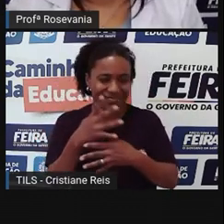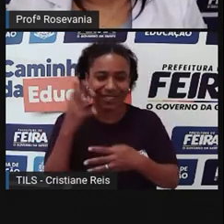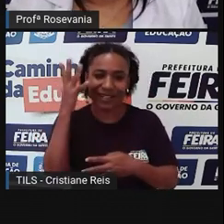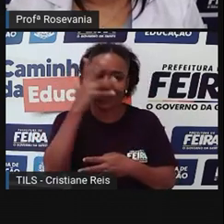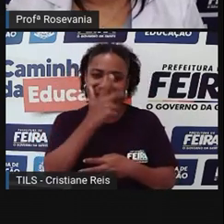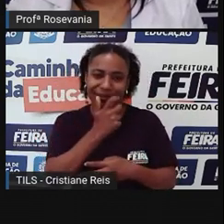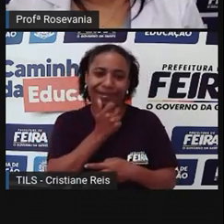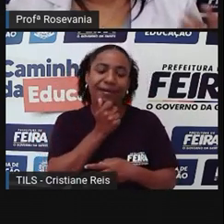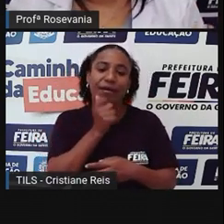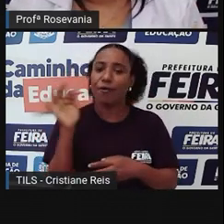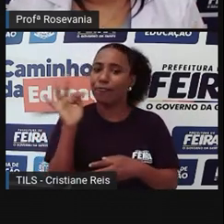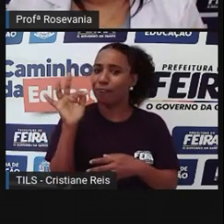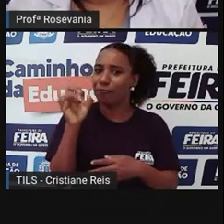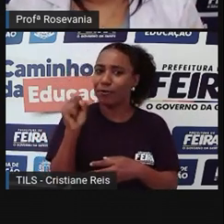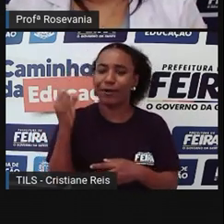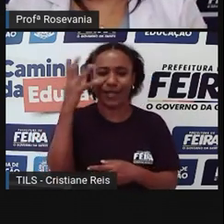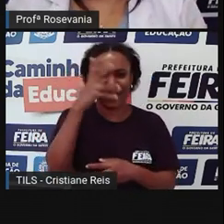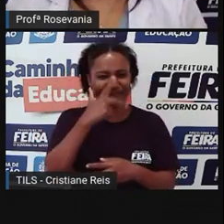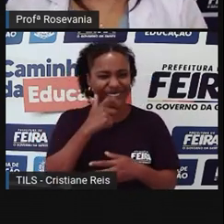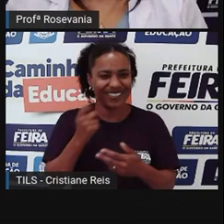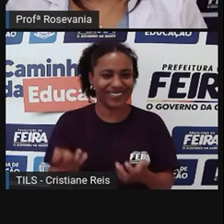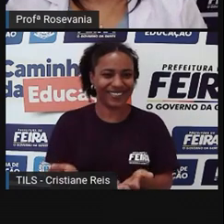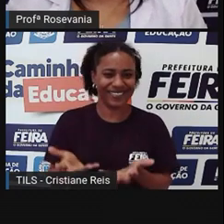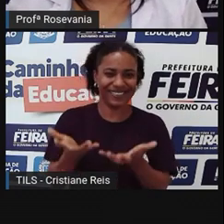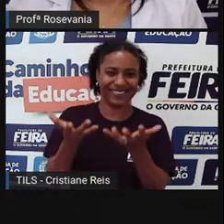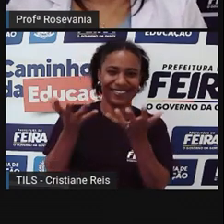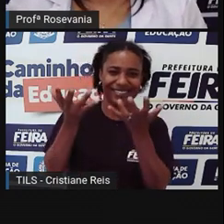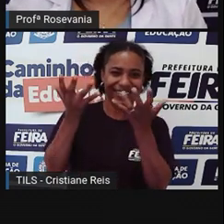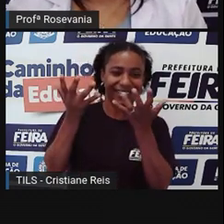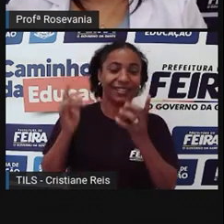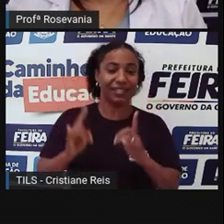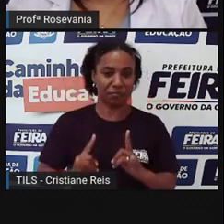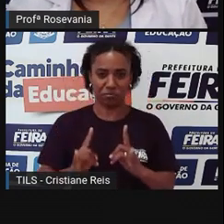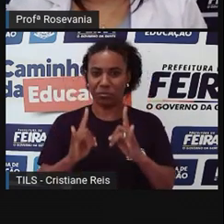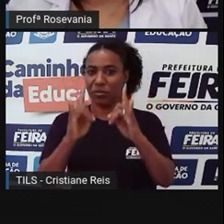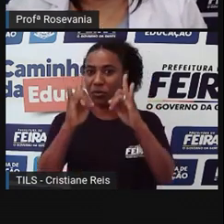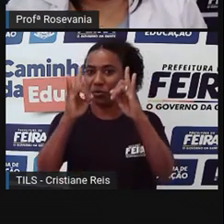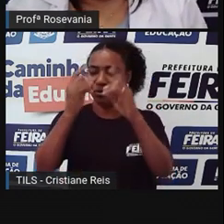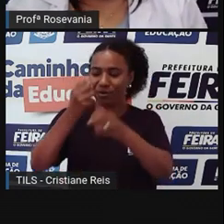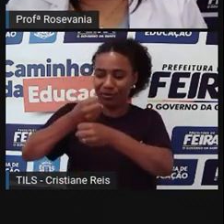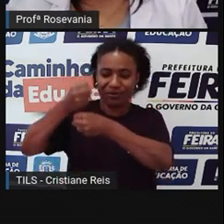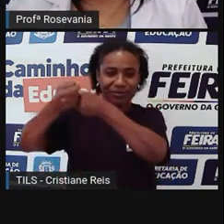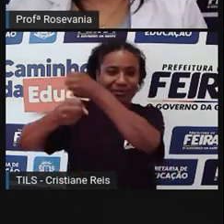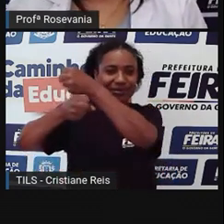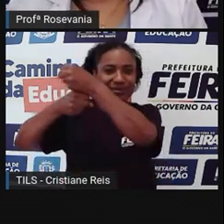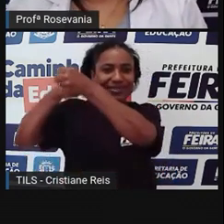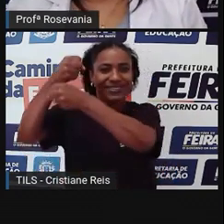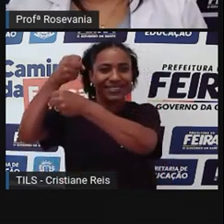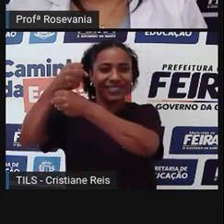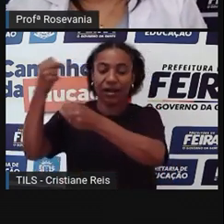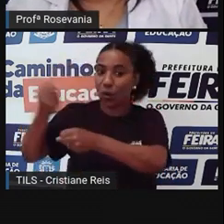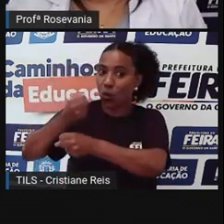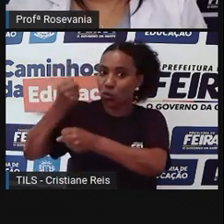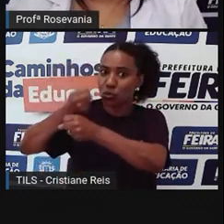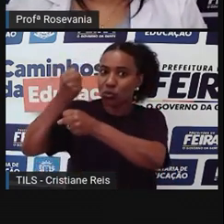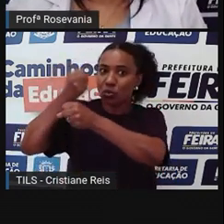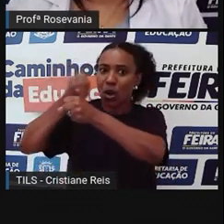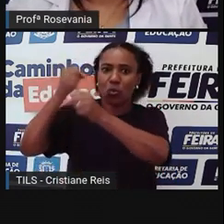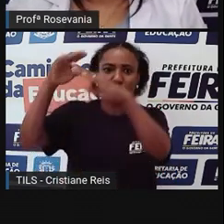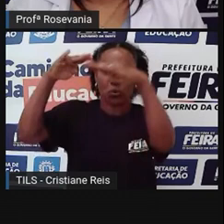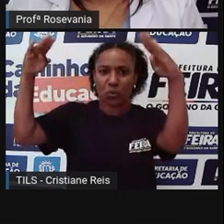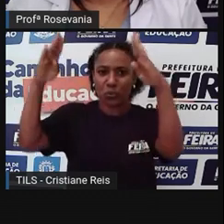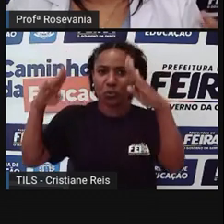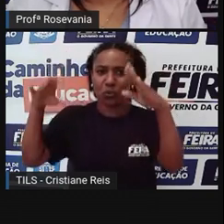né, mas ela tá cada dia que passa ficando mais bonita. Com prédios imponentes, né, com construções antigas, com